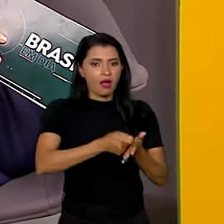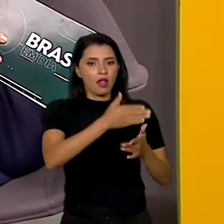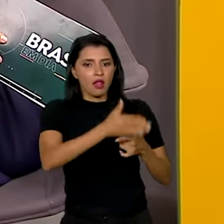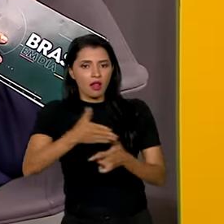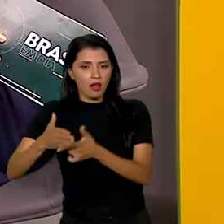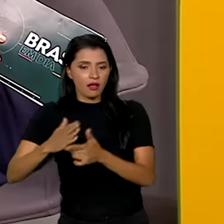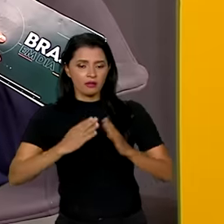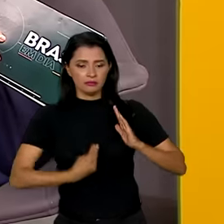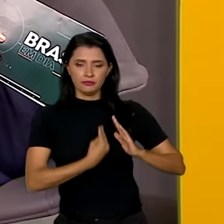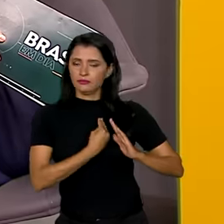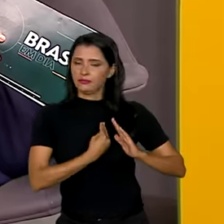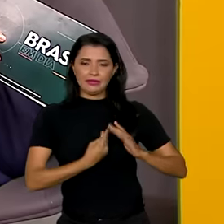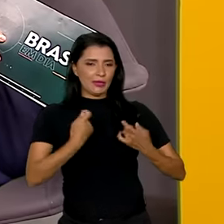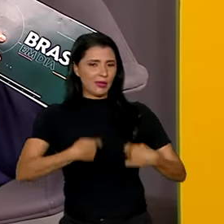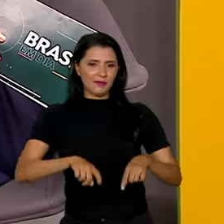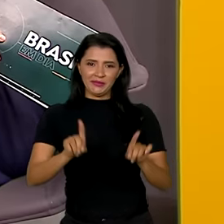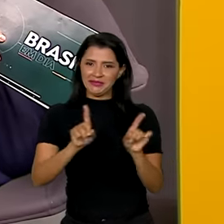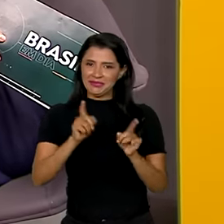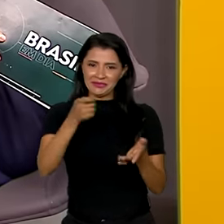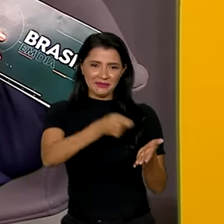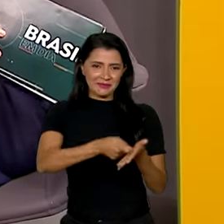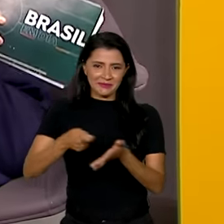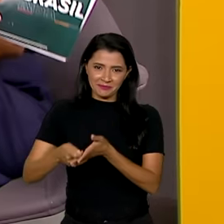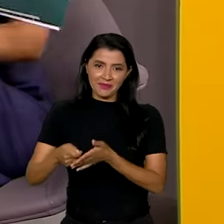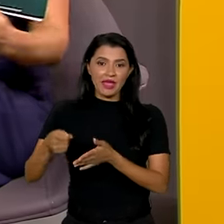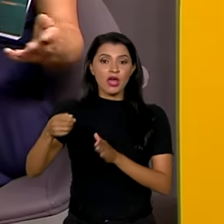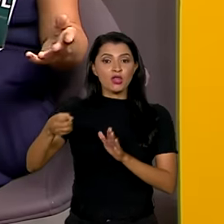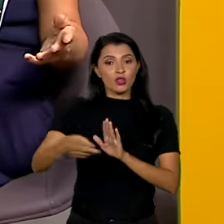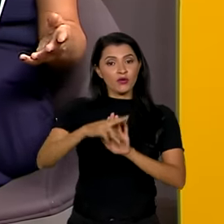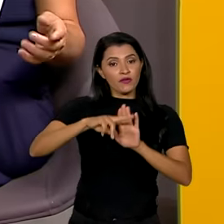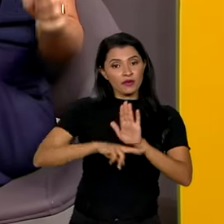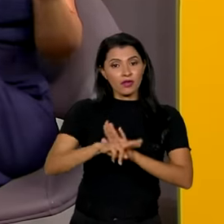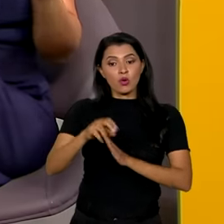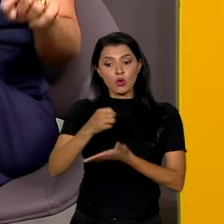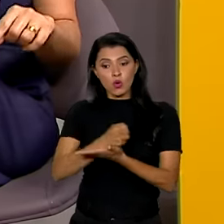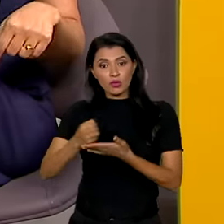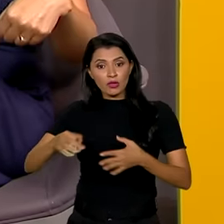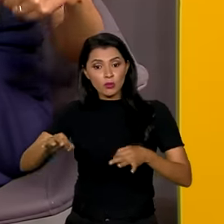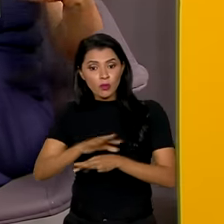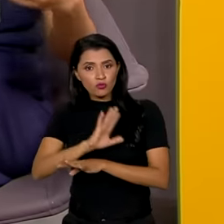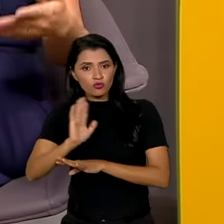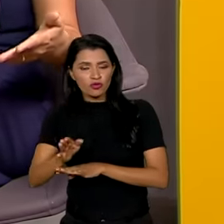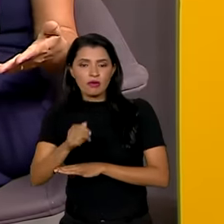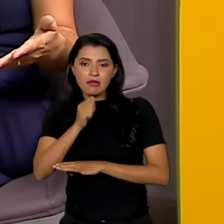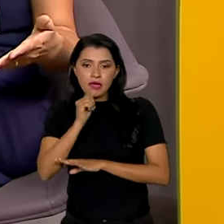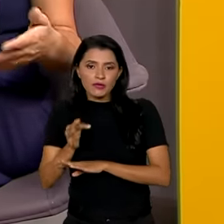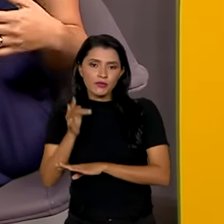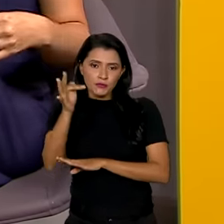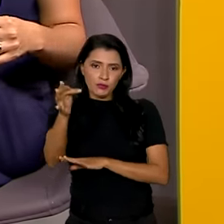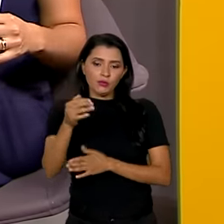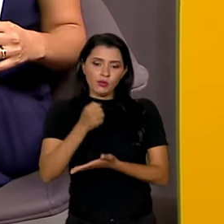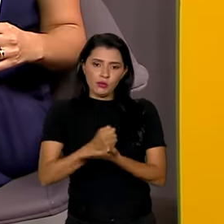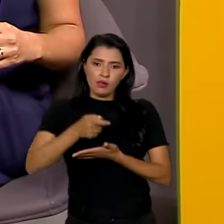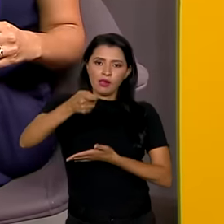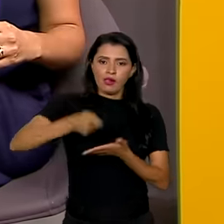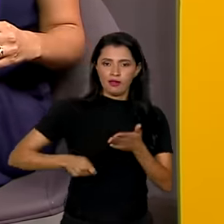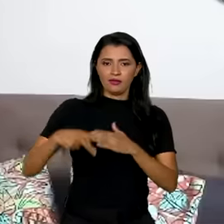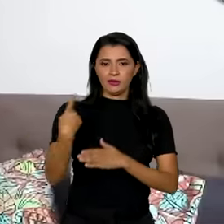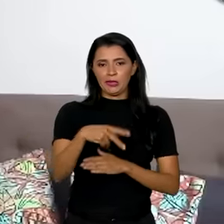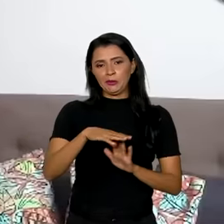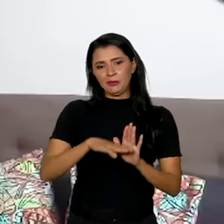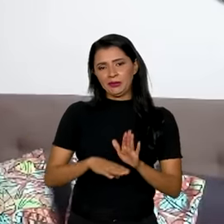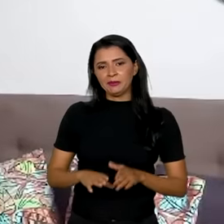Minha Vida. Essa nova regra vale para os contratos que já foram assinados e para os que ainda vão ser firmados no programa.